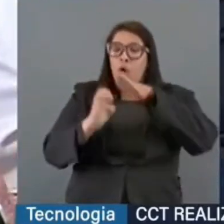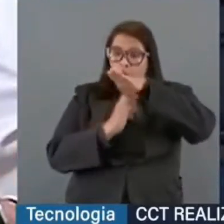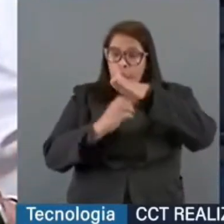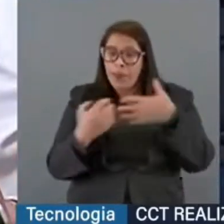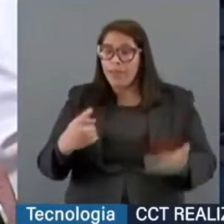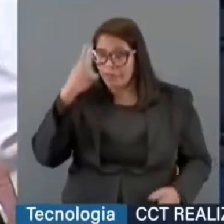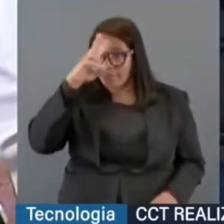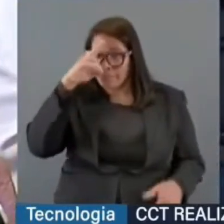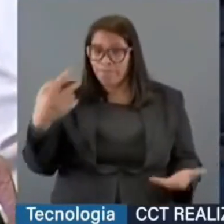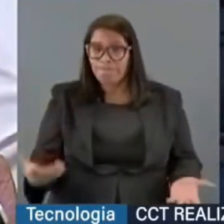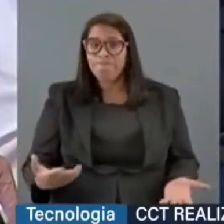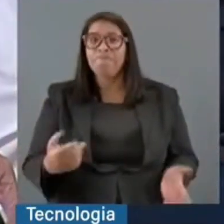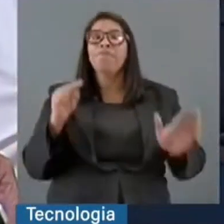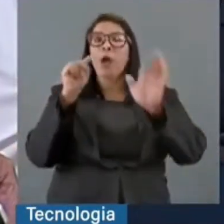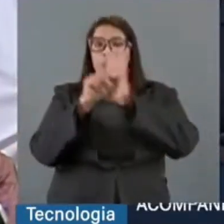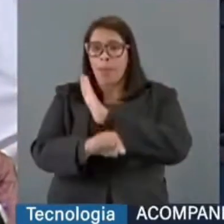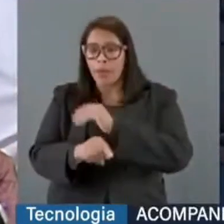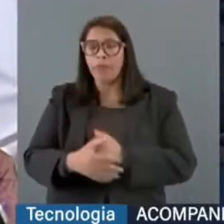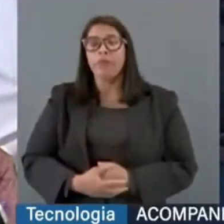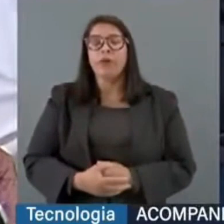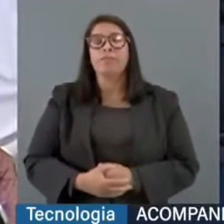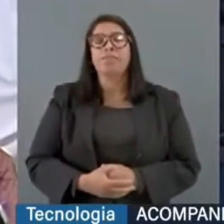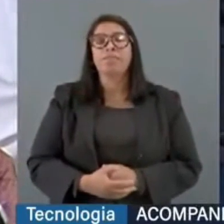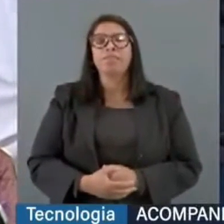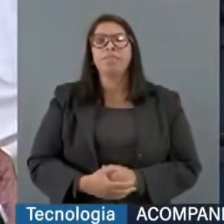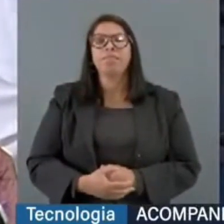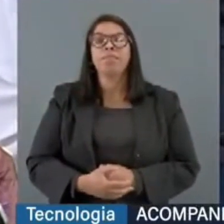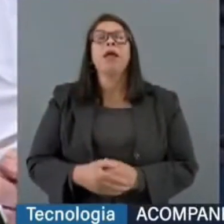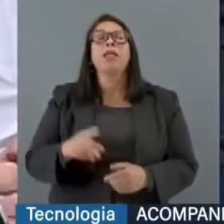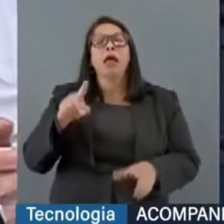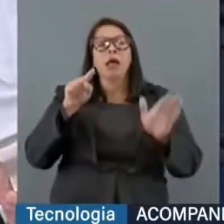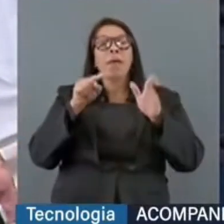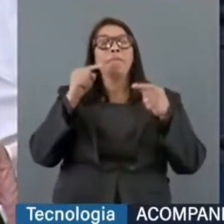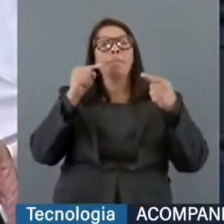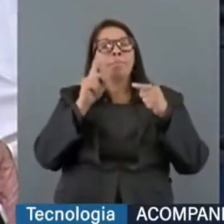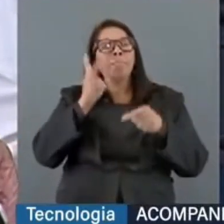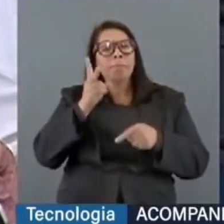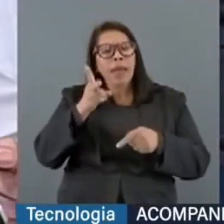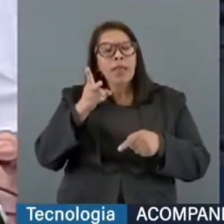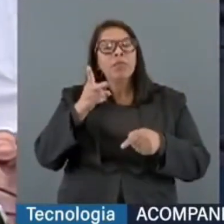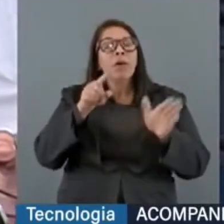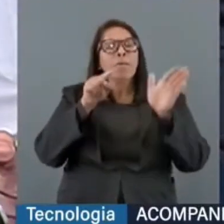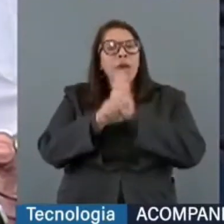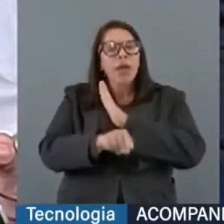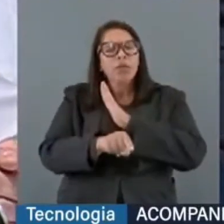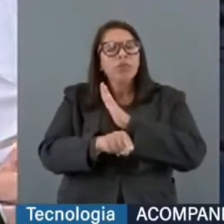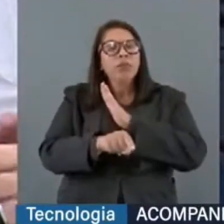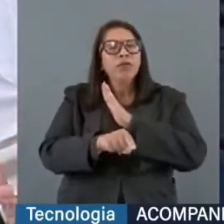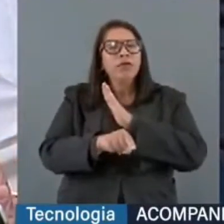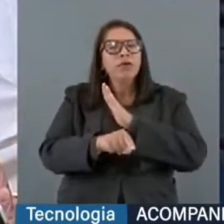Nessa ainda linha, sobre o histórico, eu indagaria a Vossa Excelência se Vossa Excelência